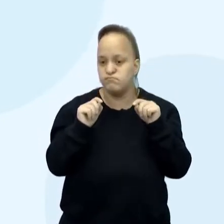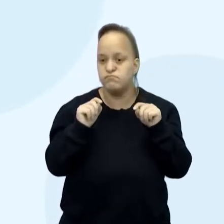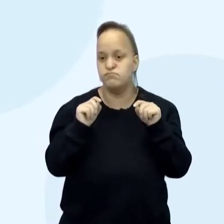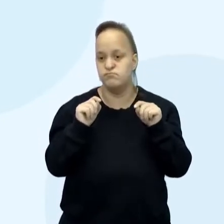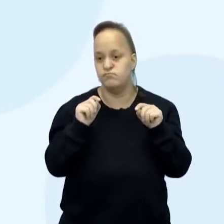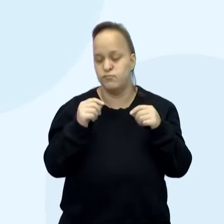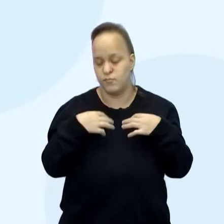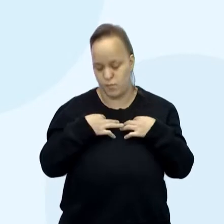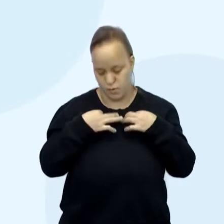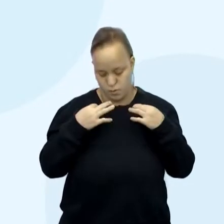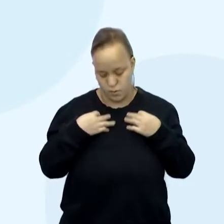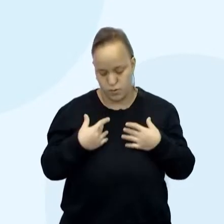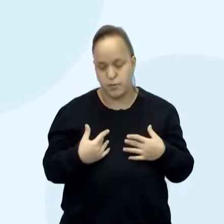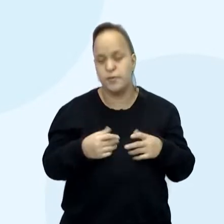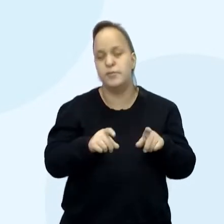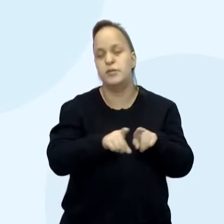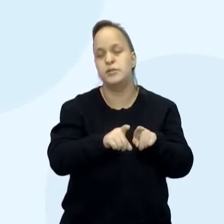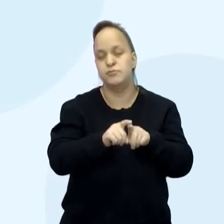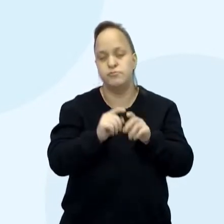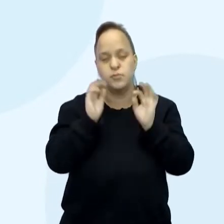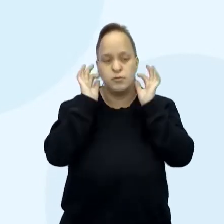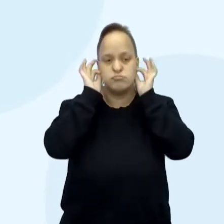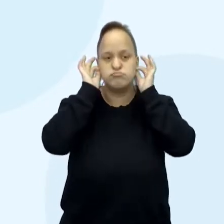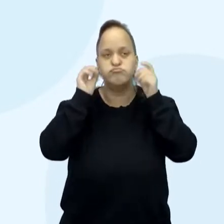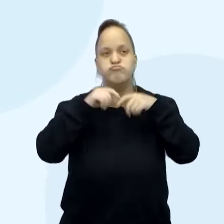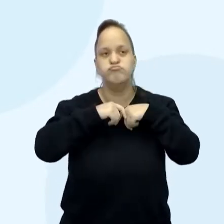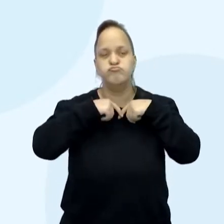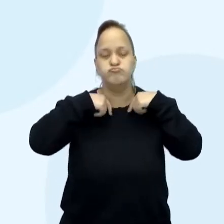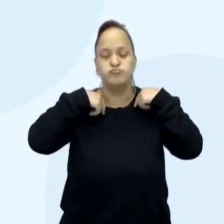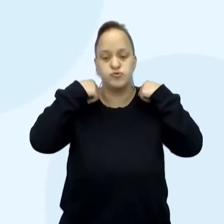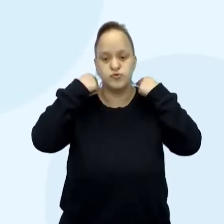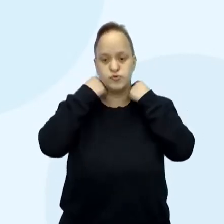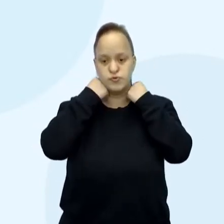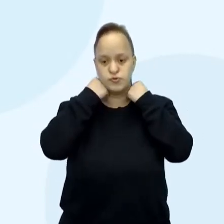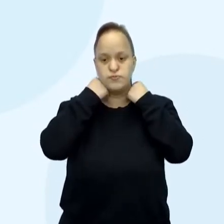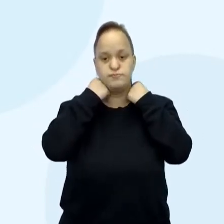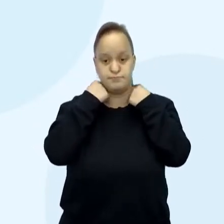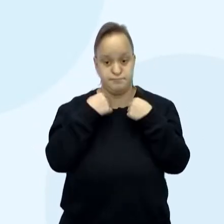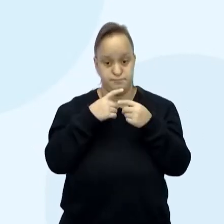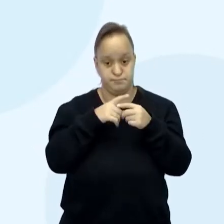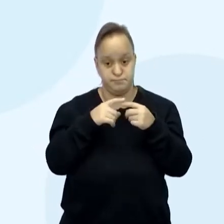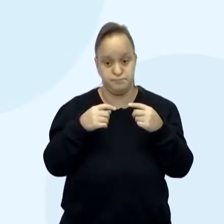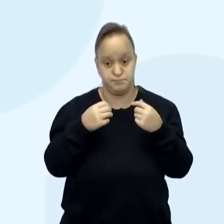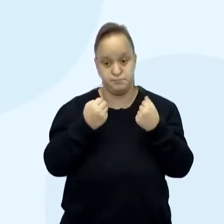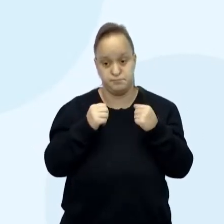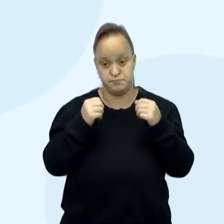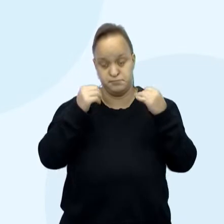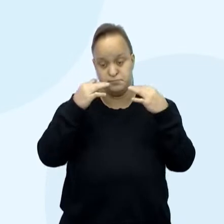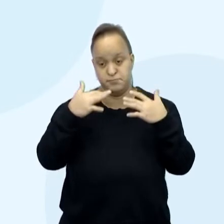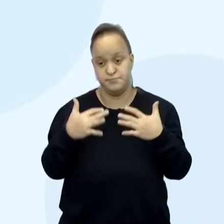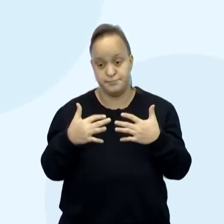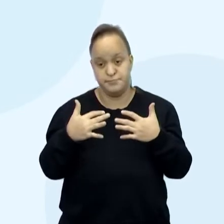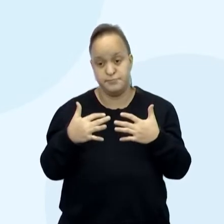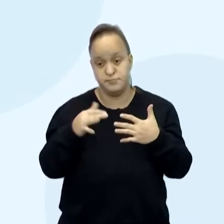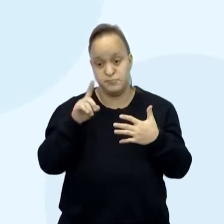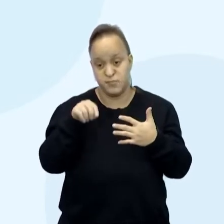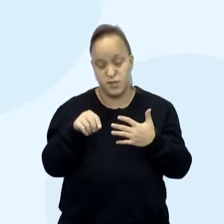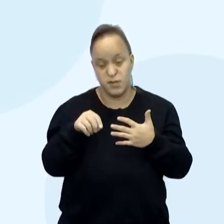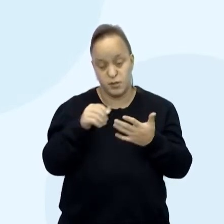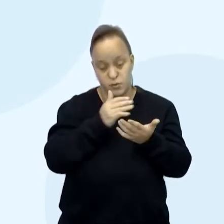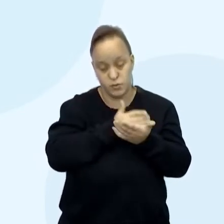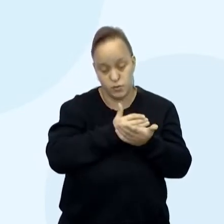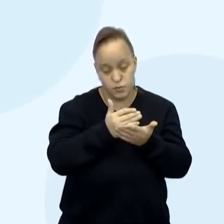acessórios. Todas essas coisas que englobam. Mas aí, eu preciso falar para vocês que é desde o desenho,